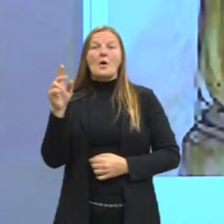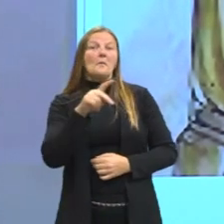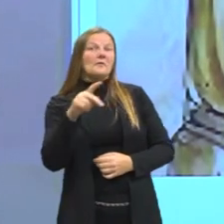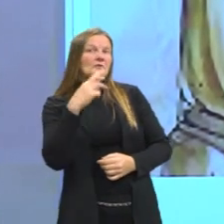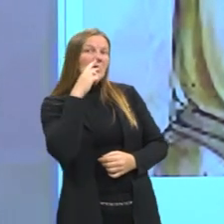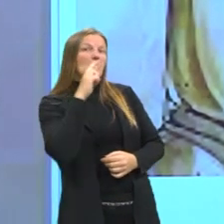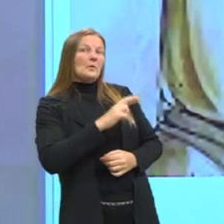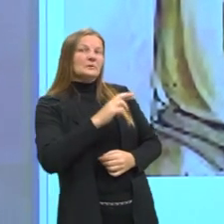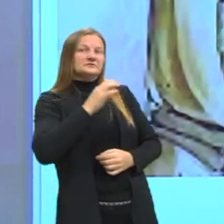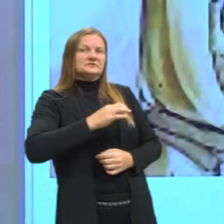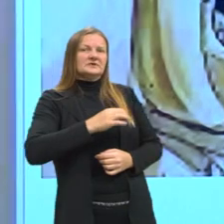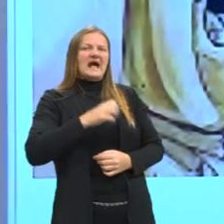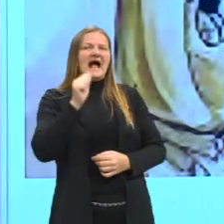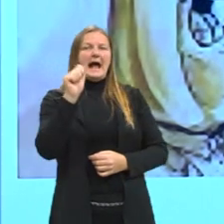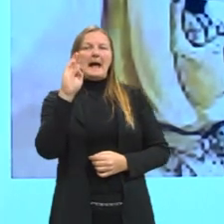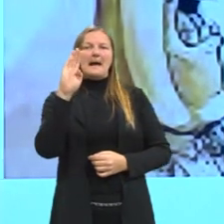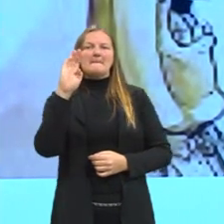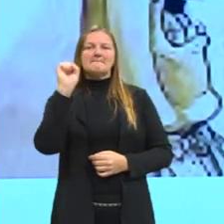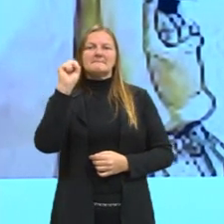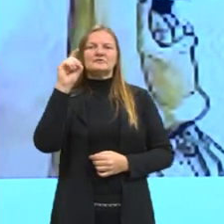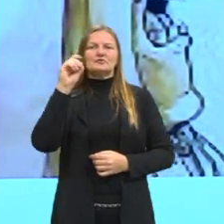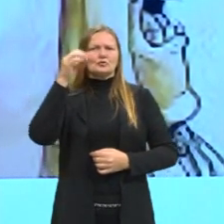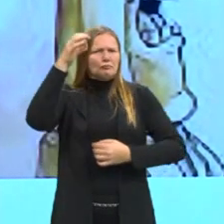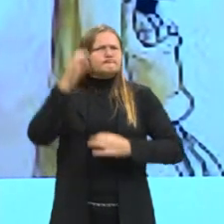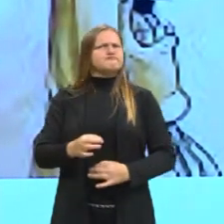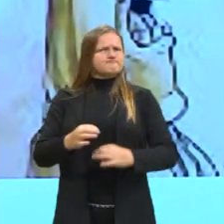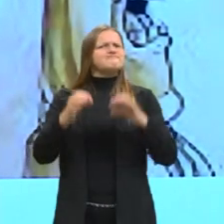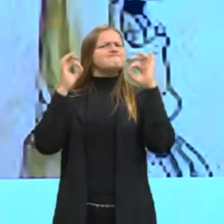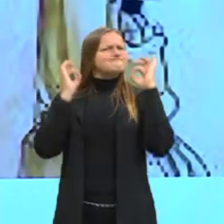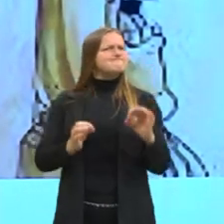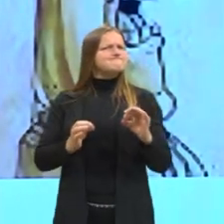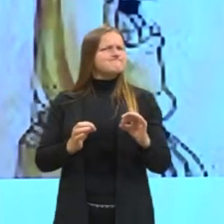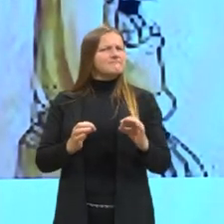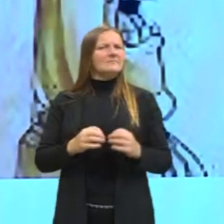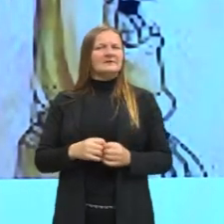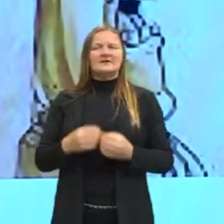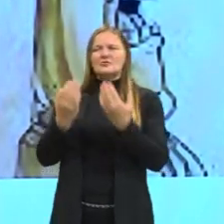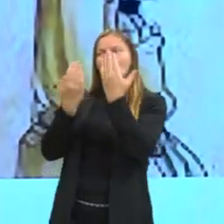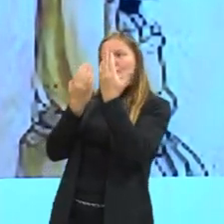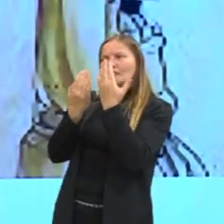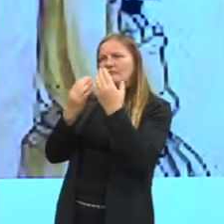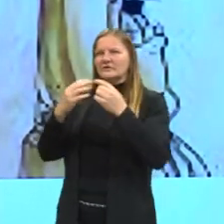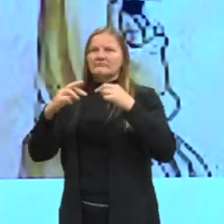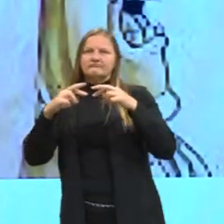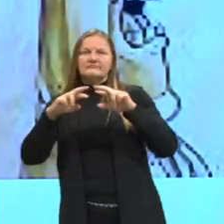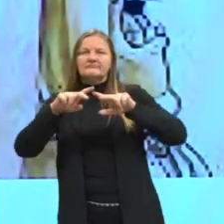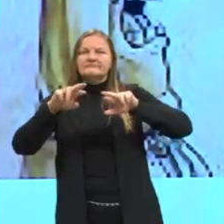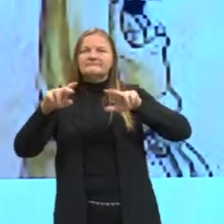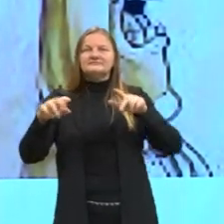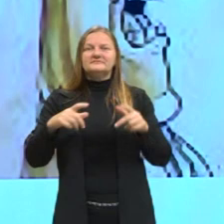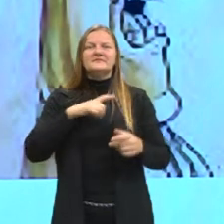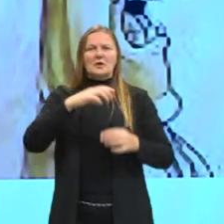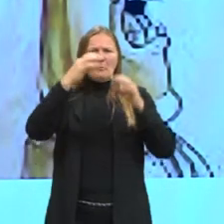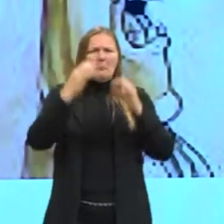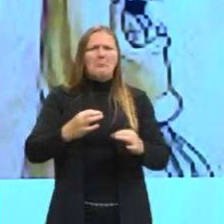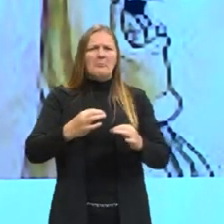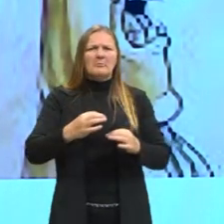E ele responde, absoluta. Então o fato dele dizer que ele tem uma certeza